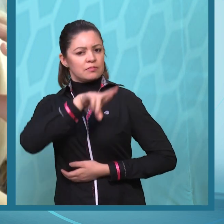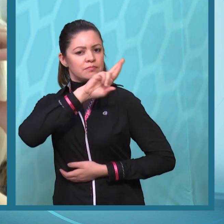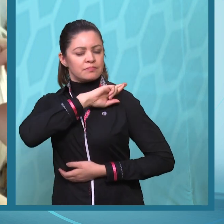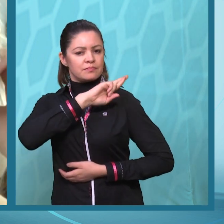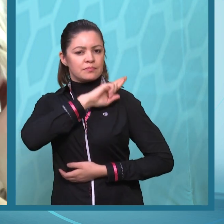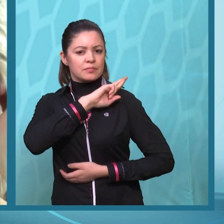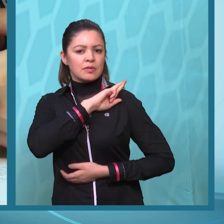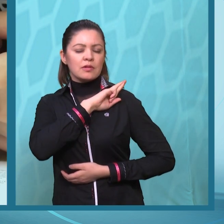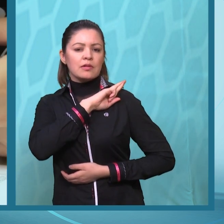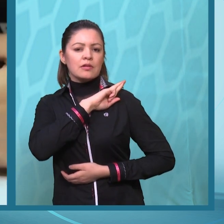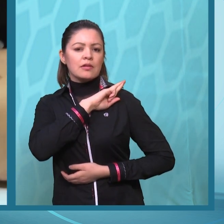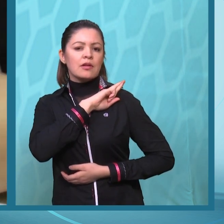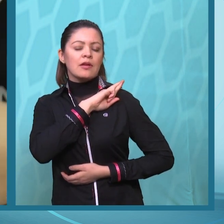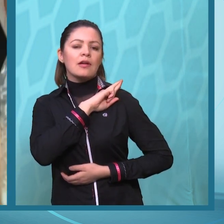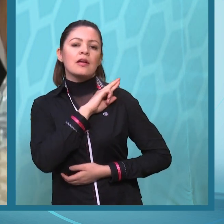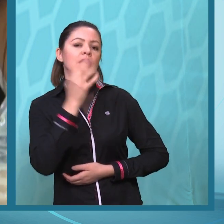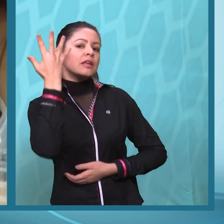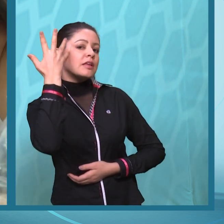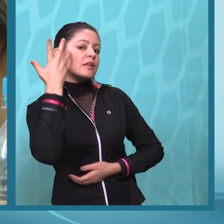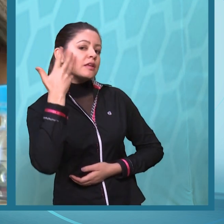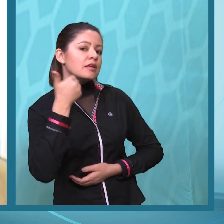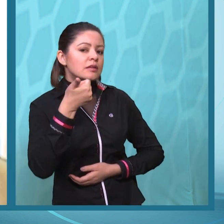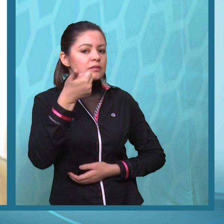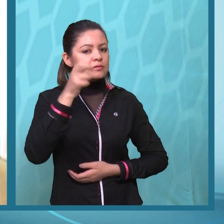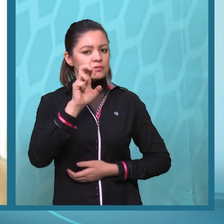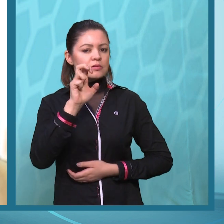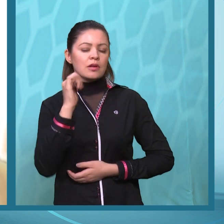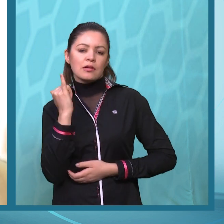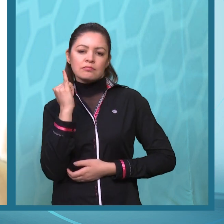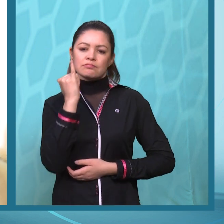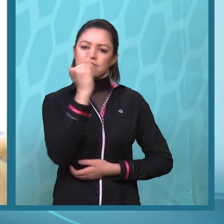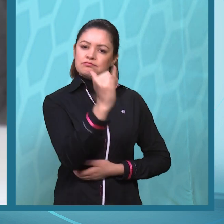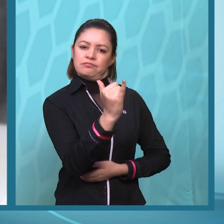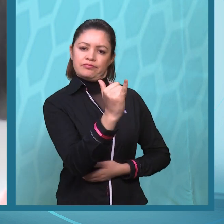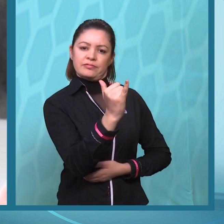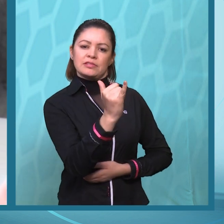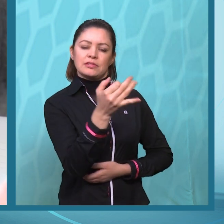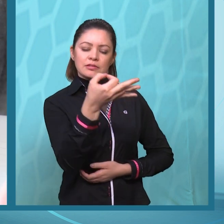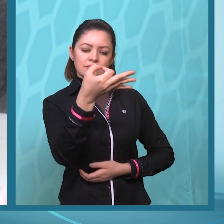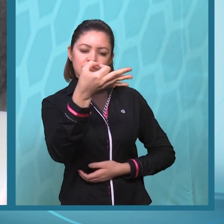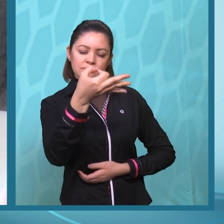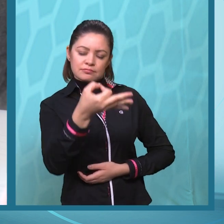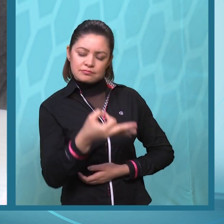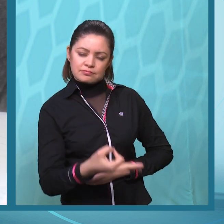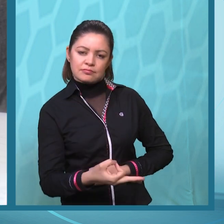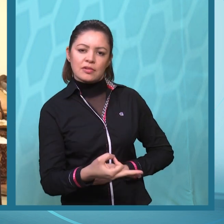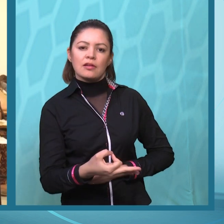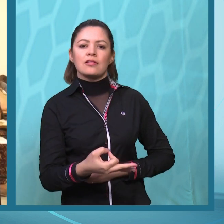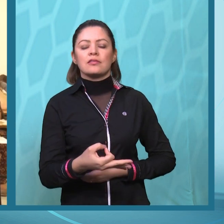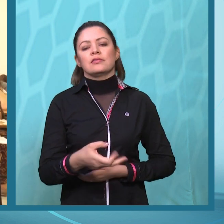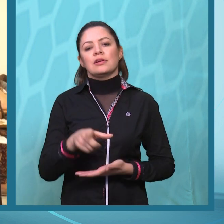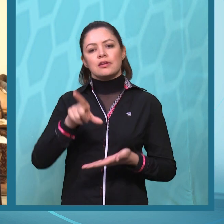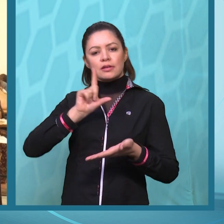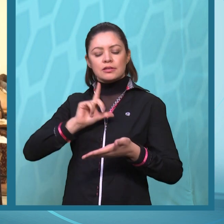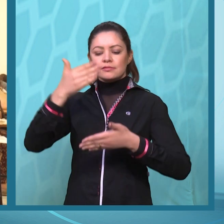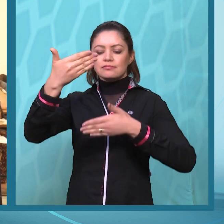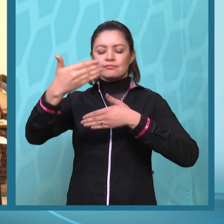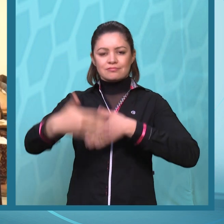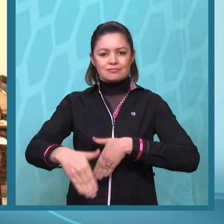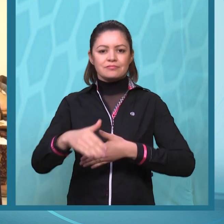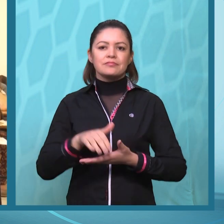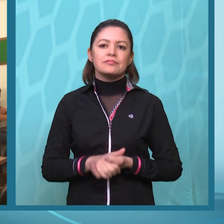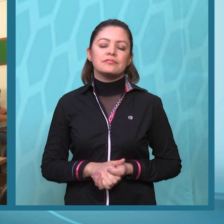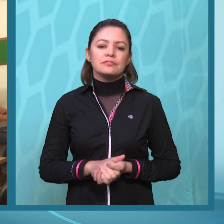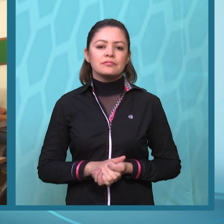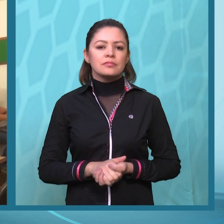processos seletivos vai informar se o requerimento será atendido no máximo 15 dias antes da realização do